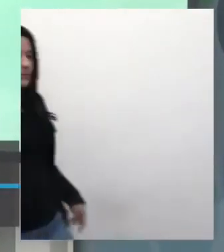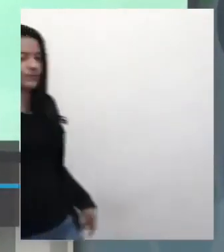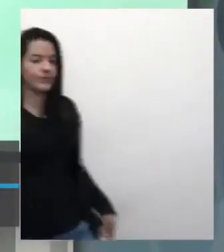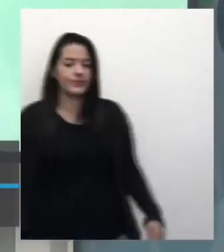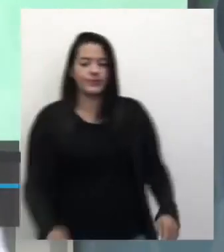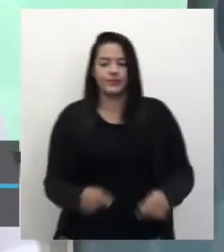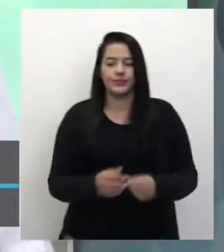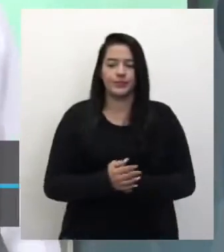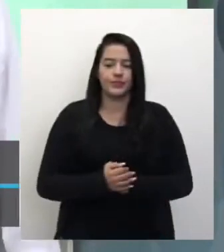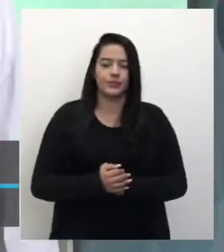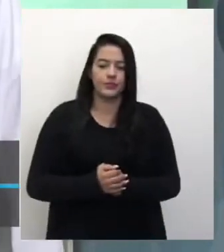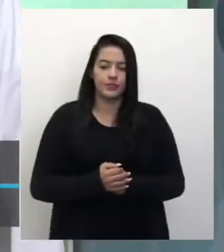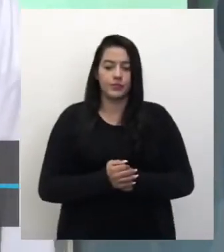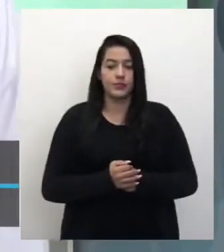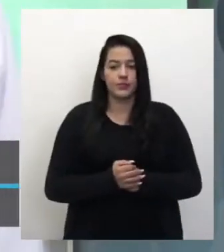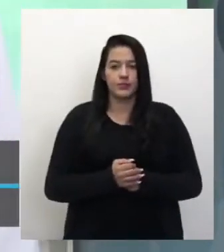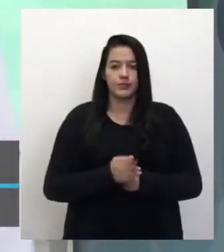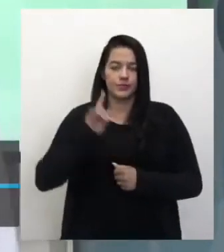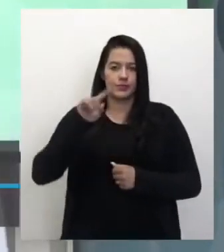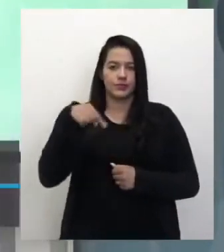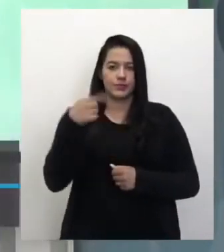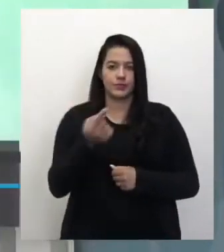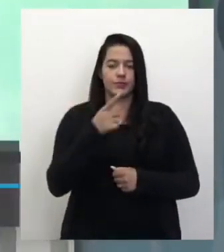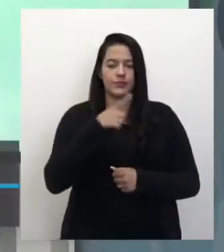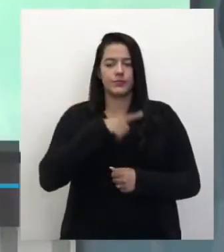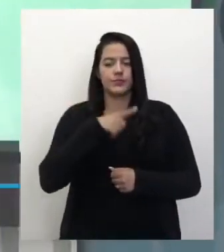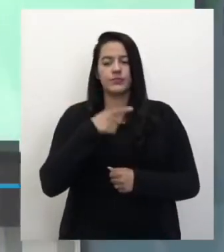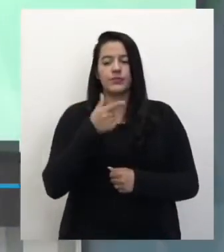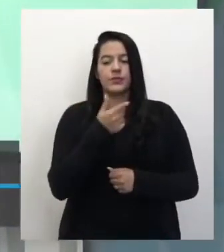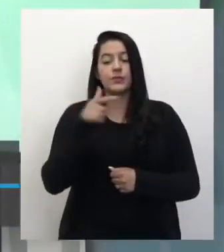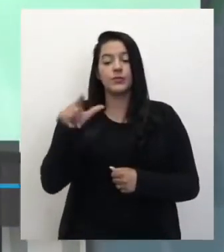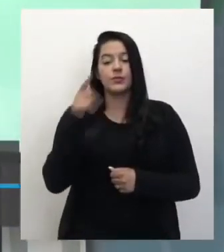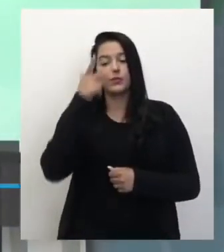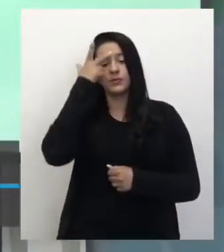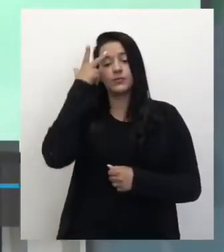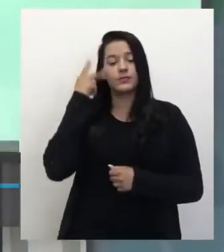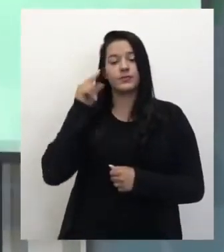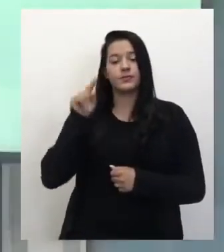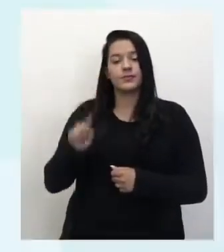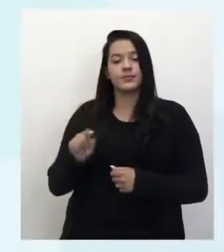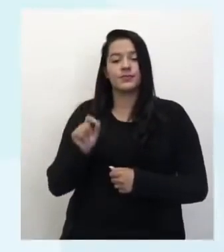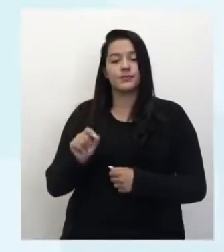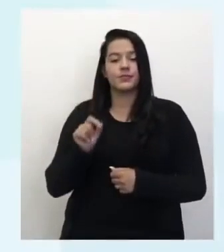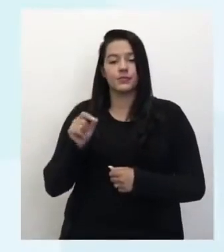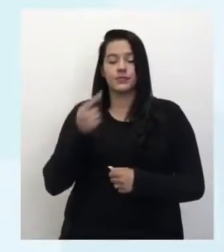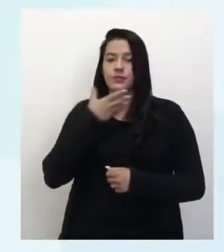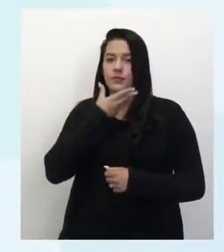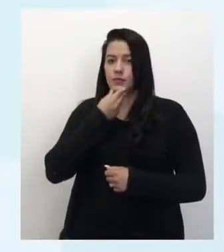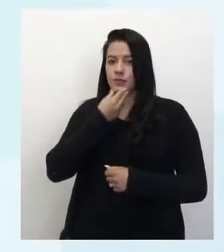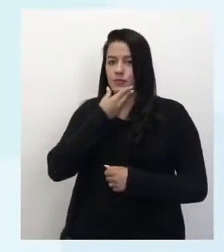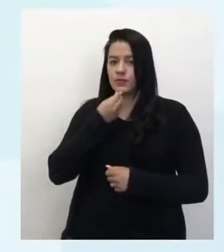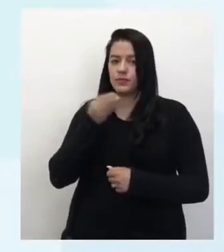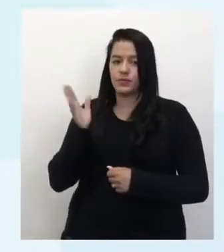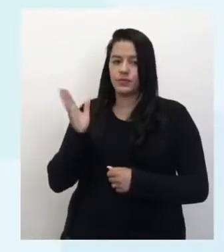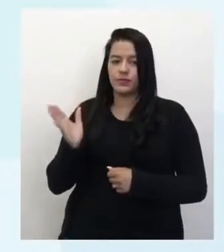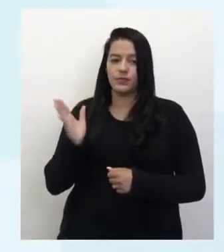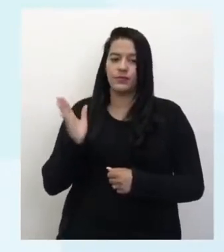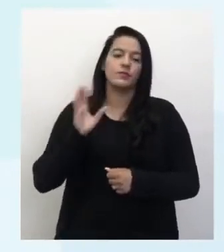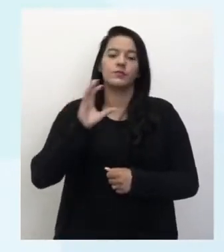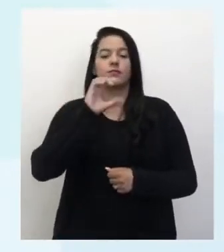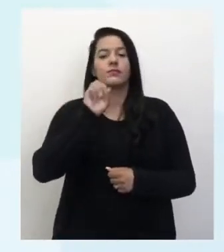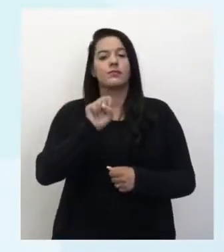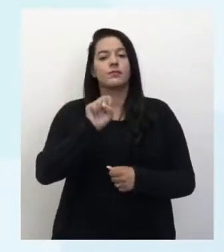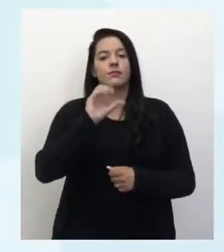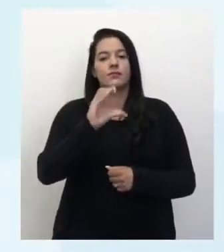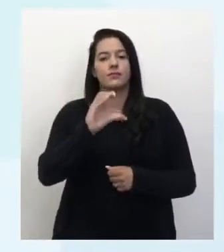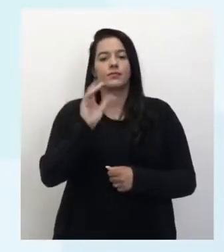depois aí do Schleiden, vem um outro cara, que é esse aí, Schwan. Tá bom? Olha que bonitão que ele é aí, ó, o Schwan. Tá bom?